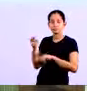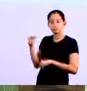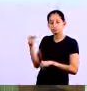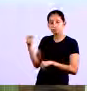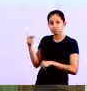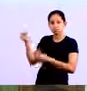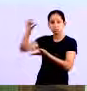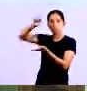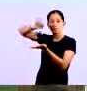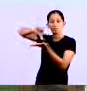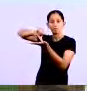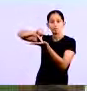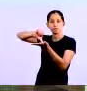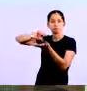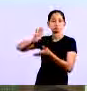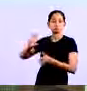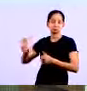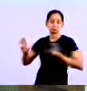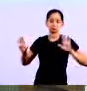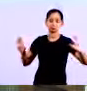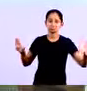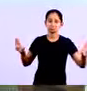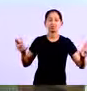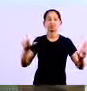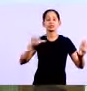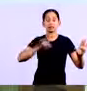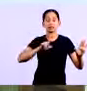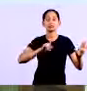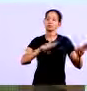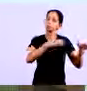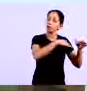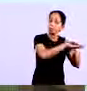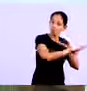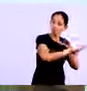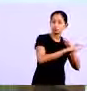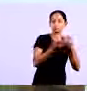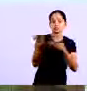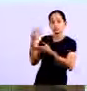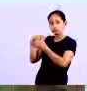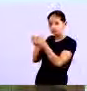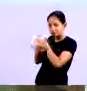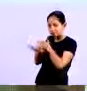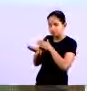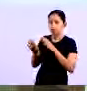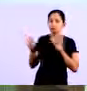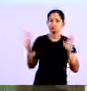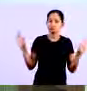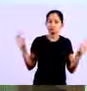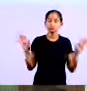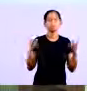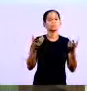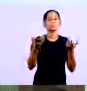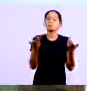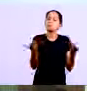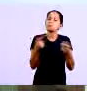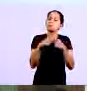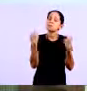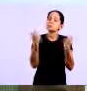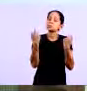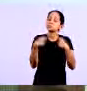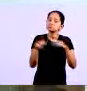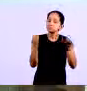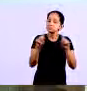fica guardado lá de lá ele vai ser entregue e distribuído mas ele tá sendo guardado então eu tô produzindo em uma grande quantidade que não teria necessidade de eu estar produzindo